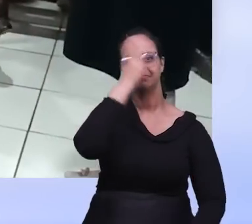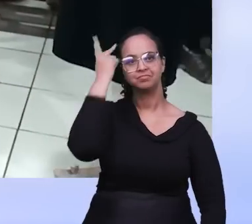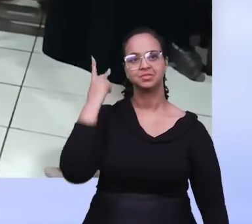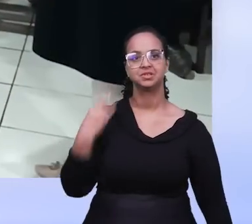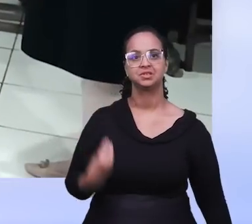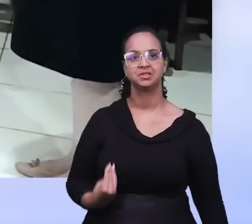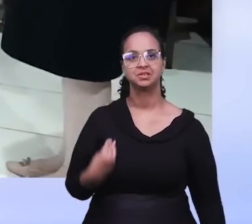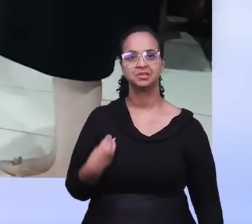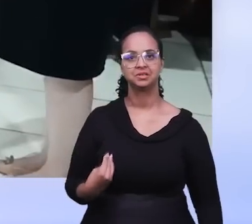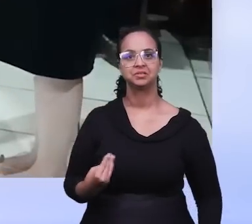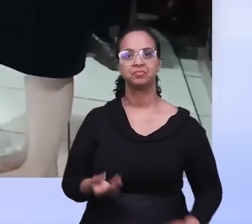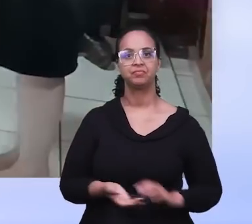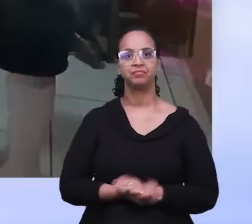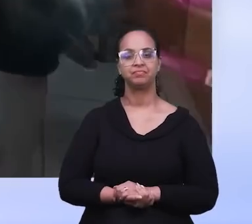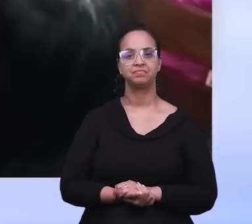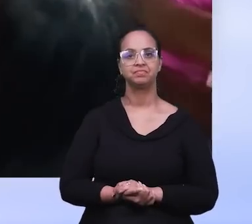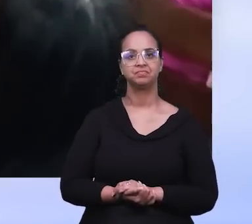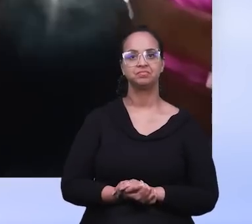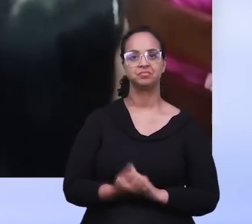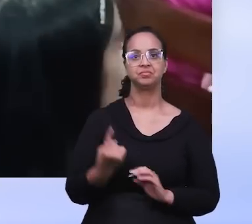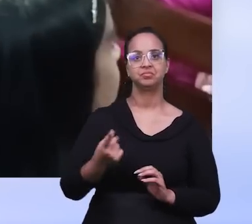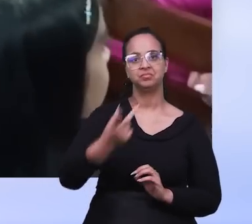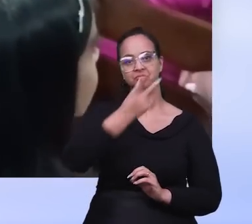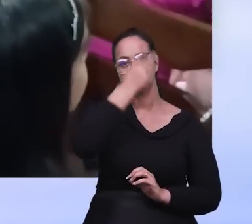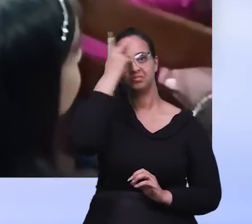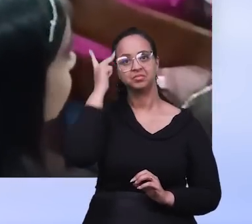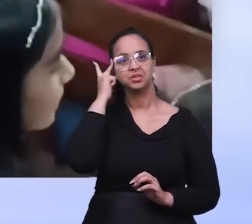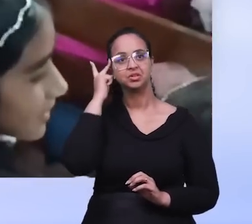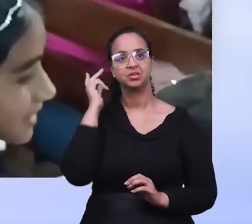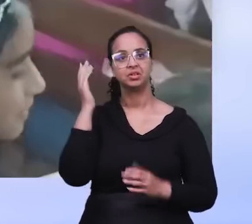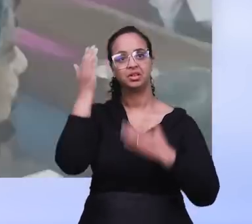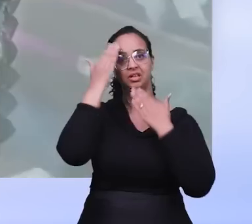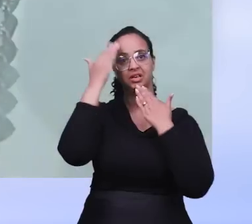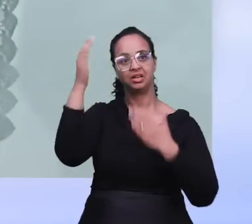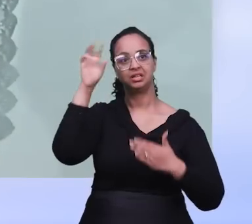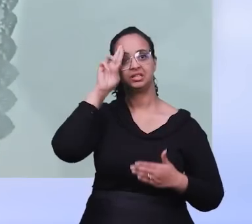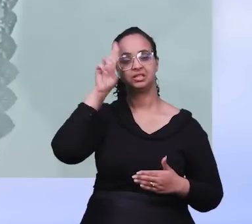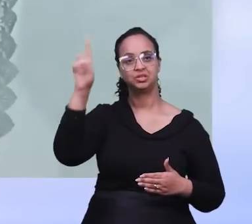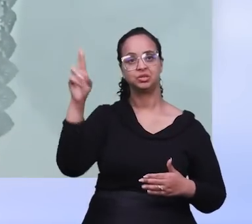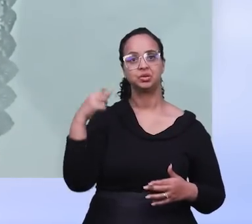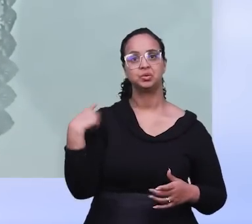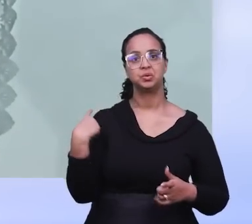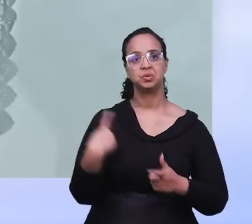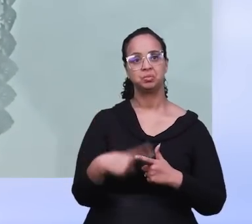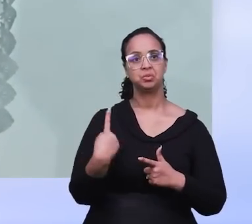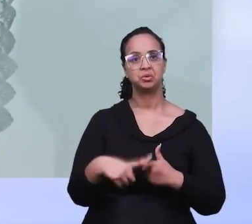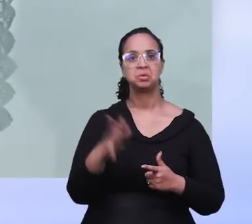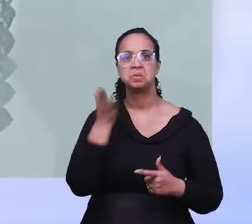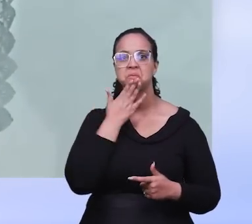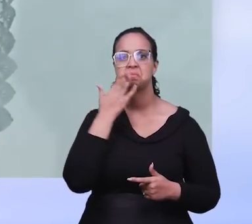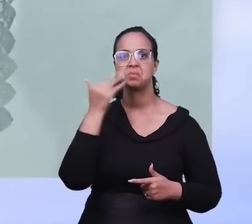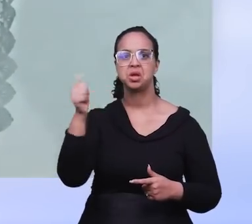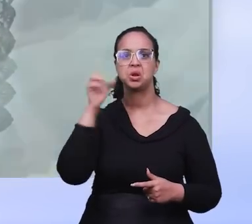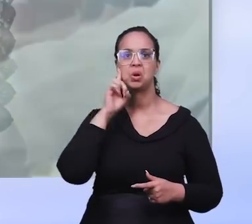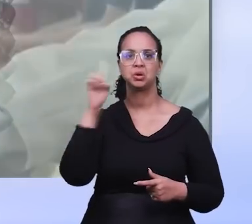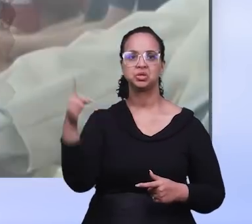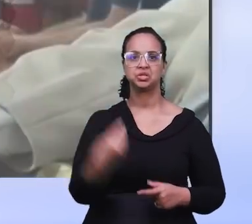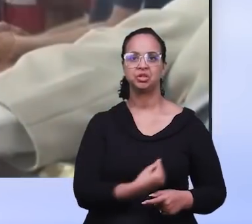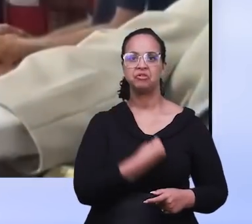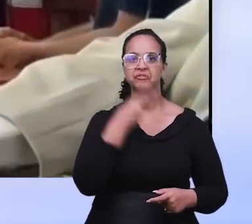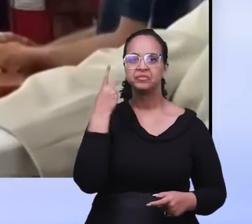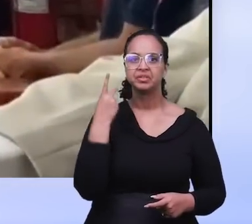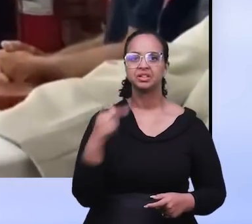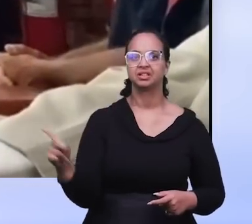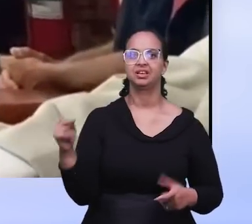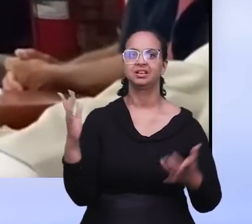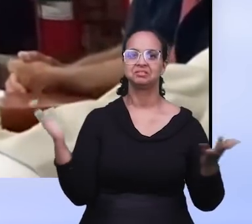igreja local. E um dos irmãos recém-batizados expressou na glorificação dele durante o culto que aquele foi o melhor dia